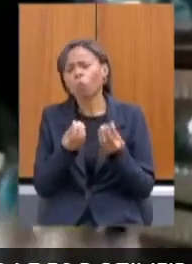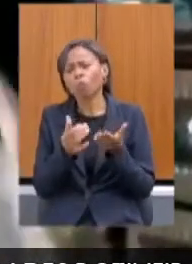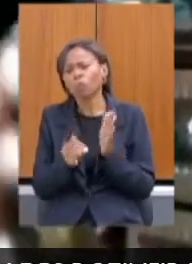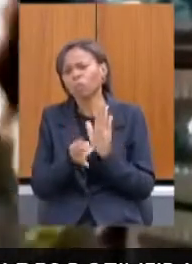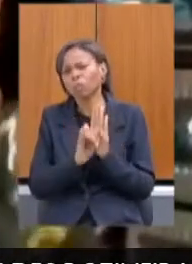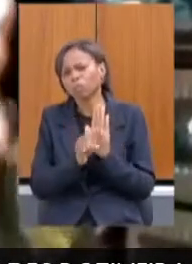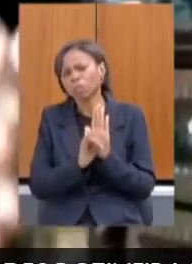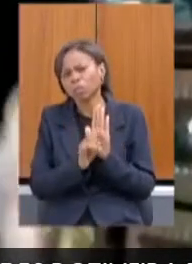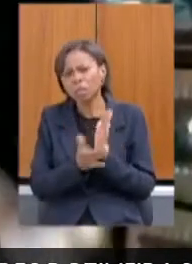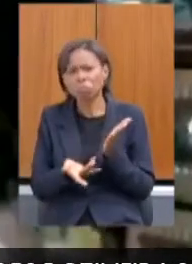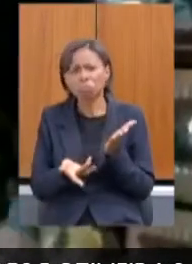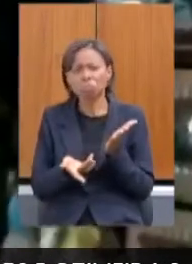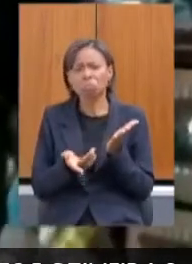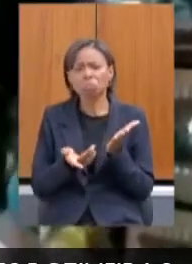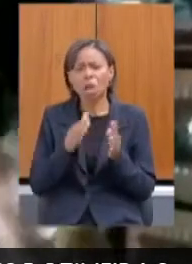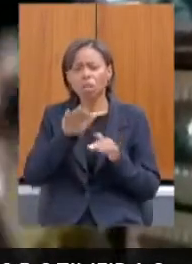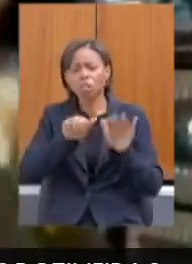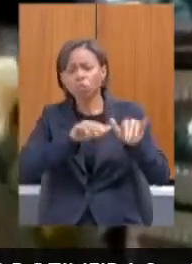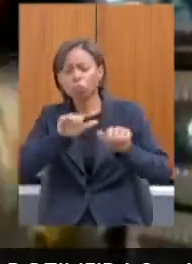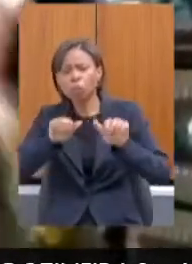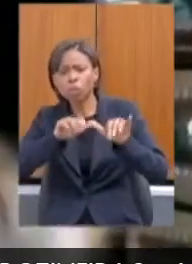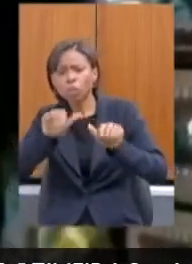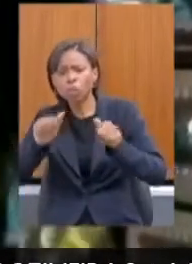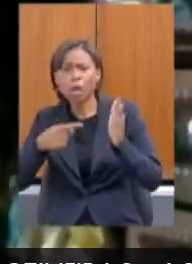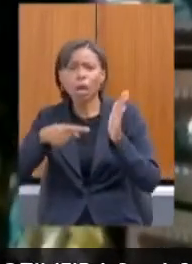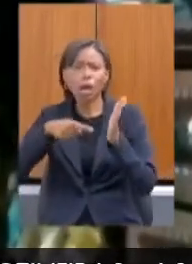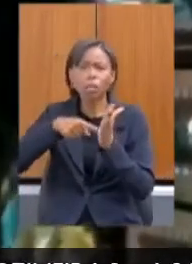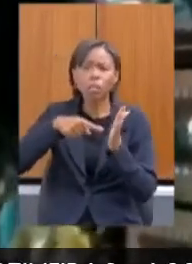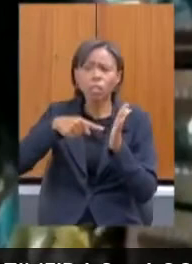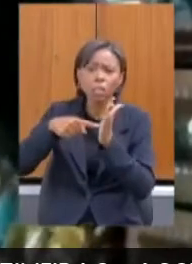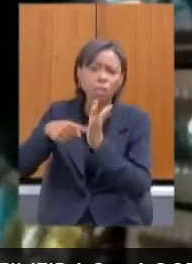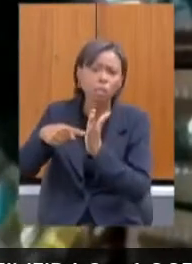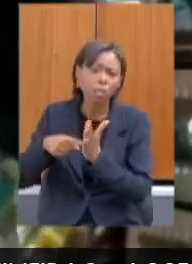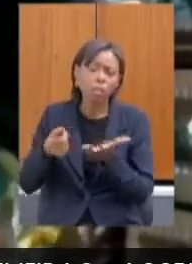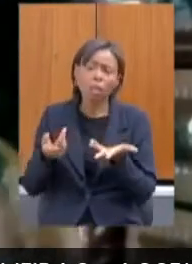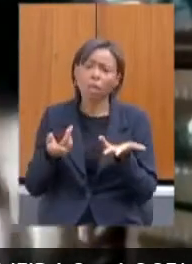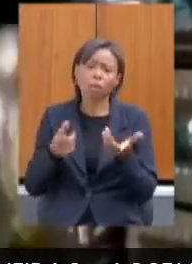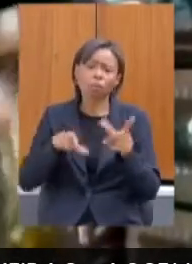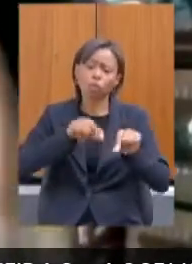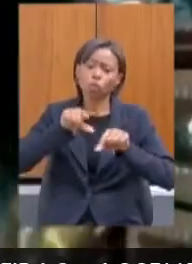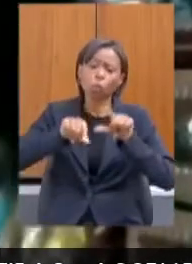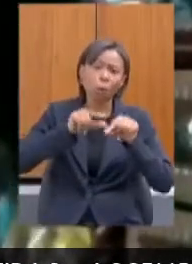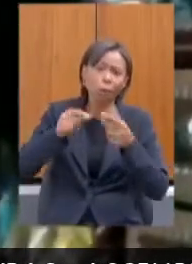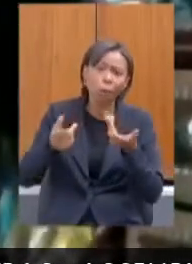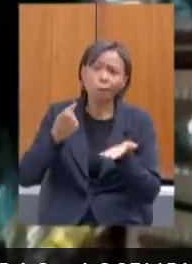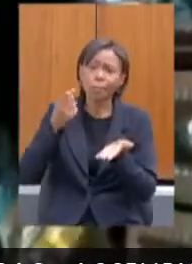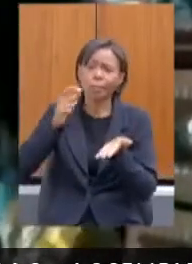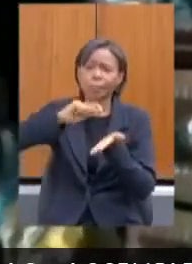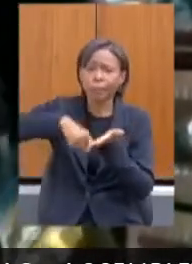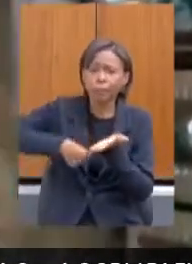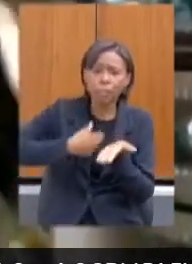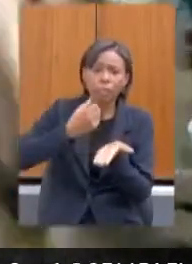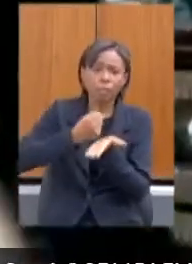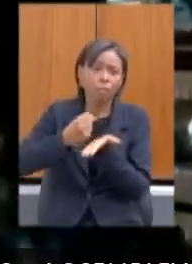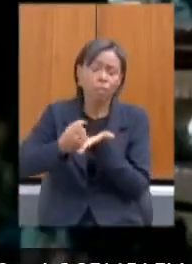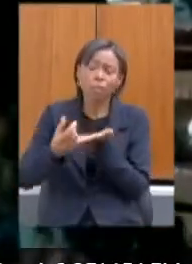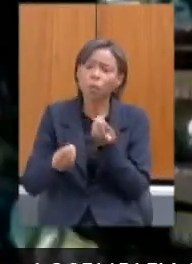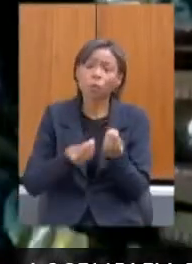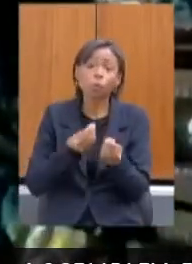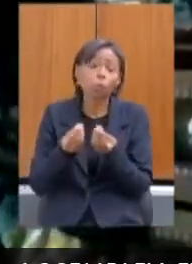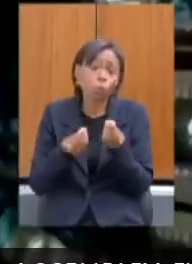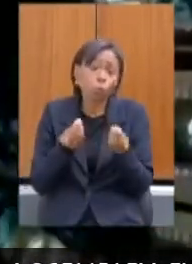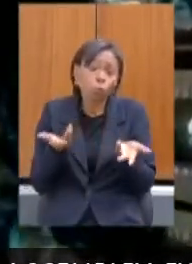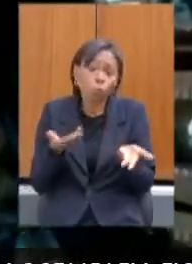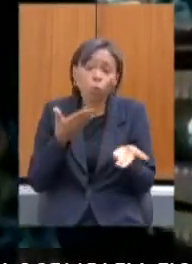como que vai ser a convocação, como que vai ser a indicação dos peritos, como que vai ser a contratação, quais requisitos